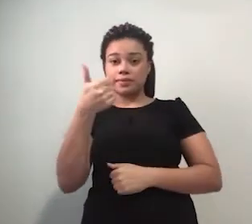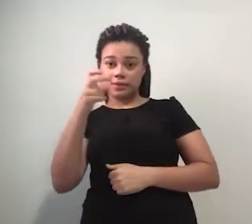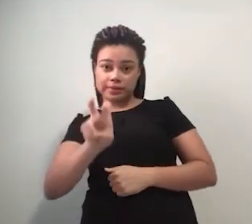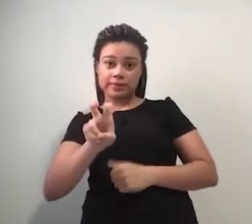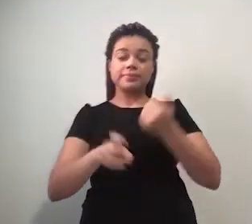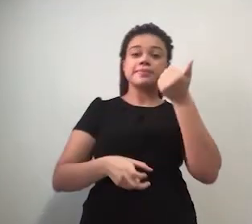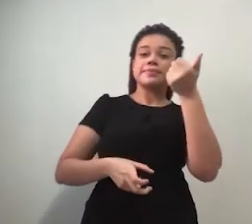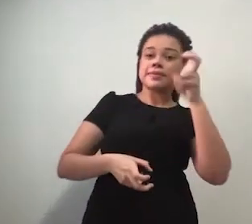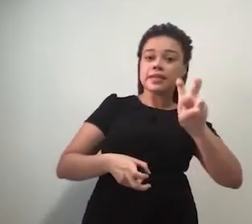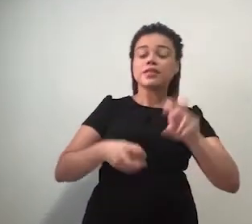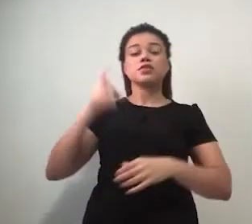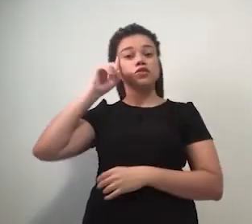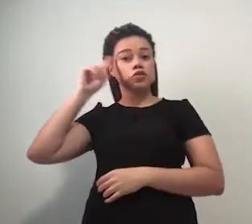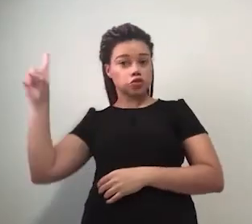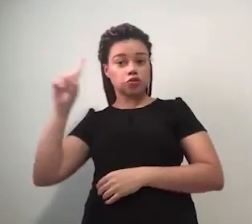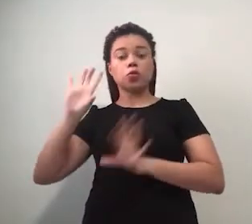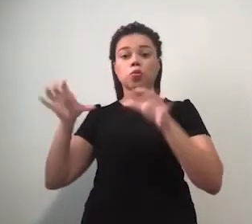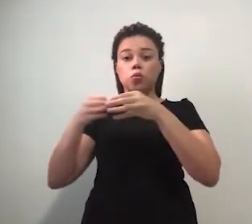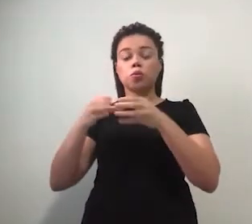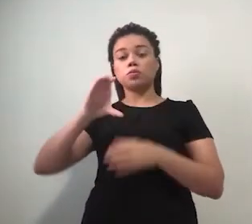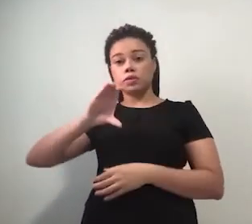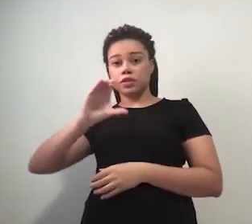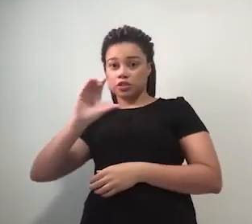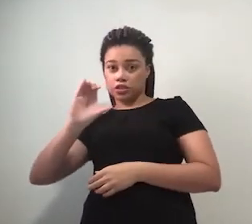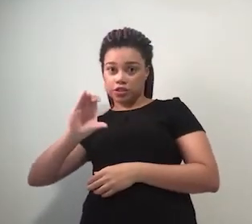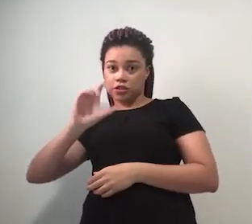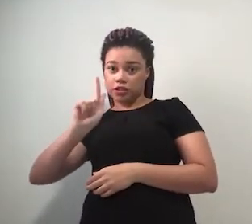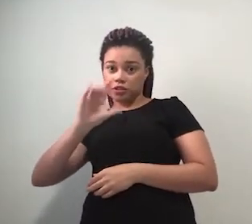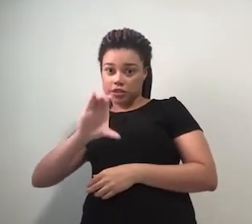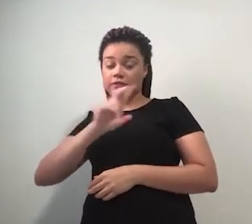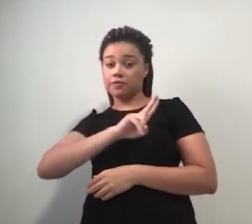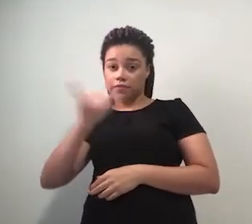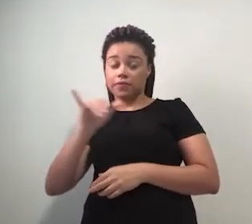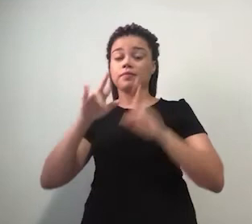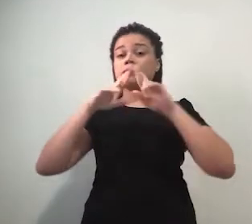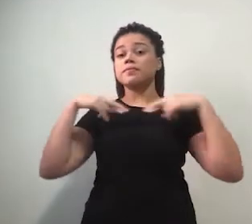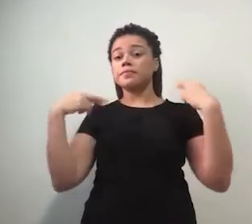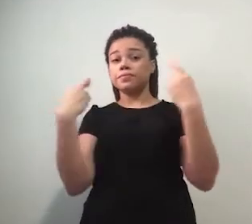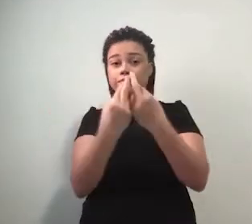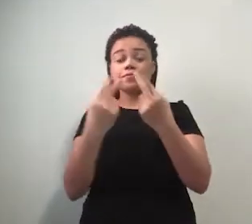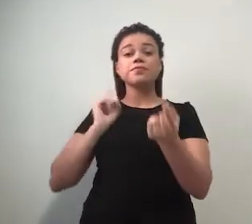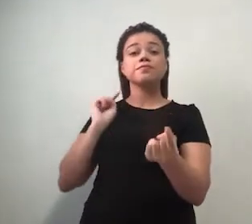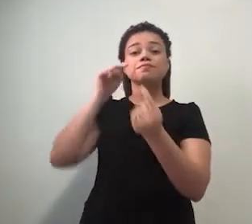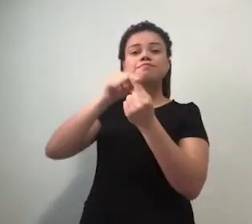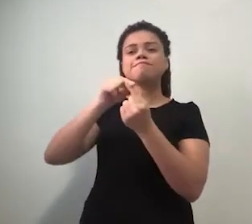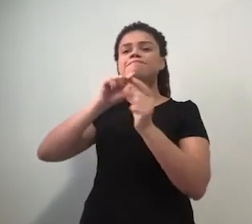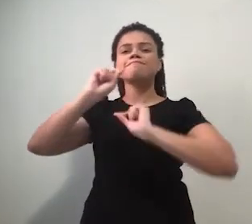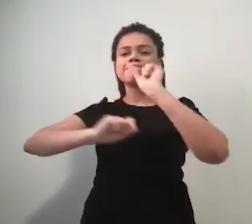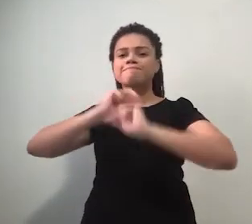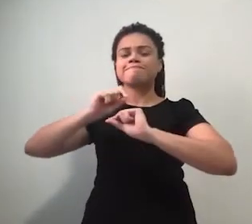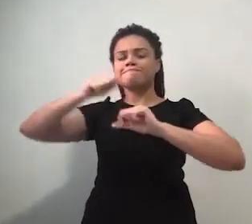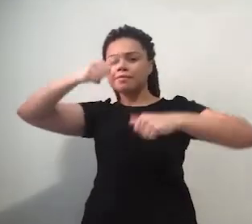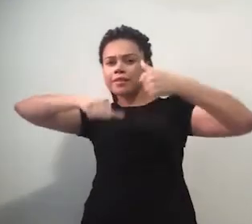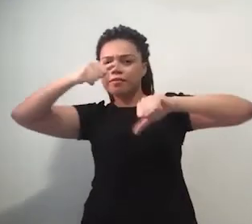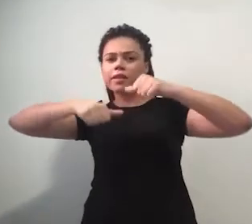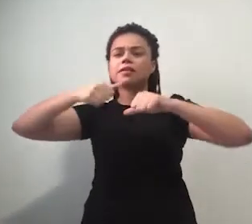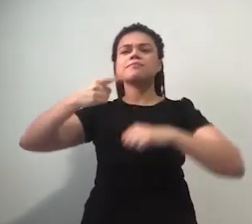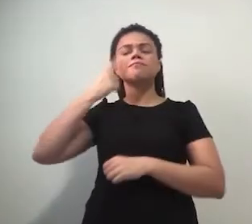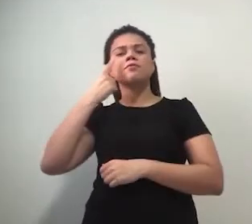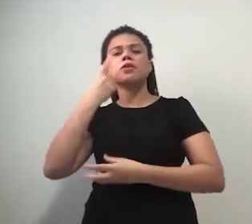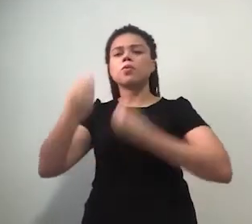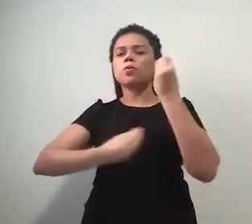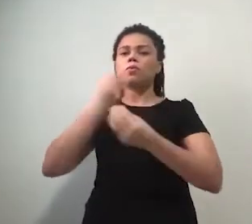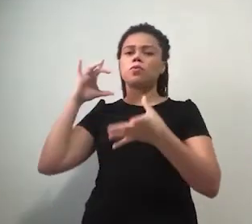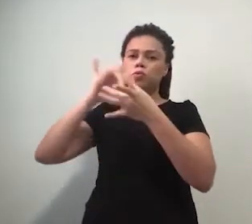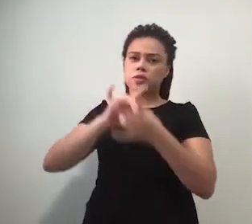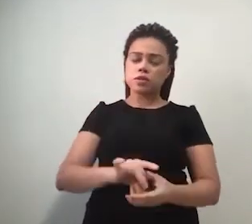dias, o Comitê Gestor de Crise se reunirá com o objetivo de avaliar o cenário epidemiológico